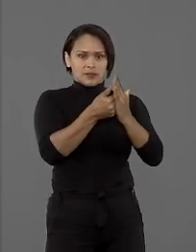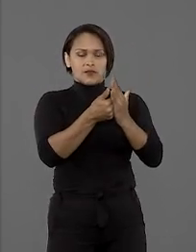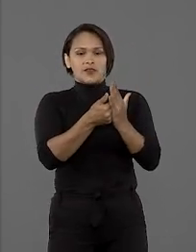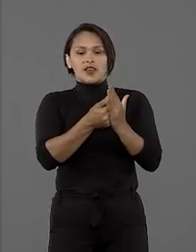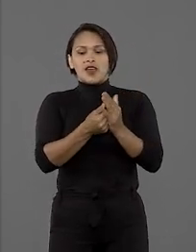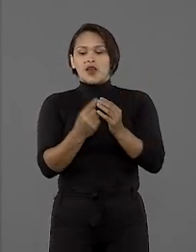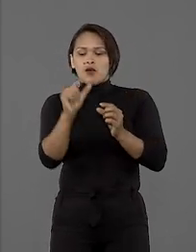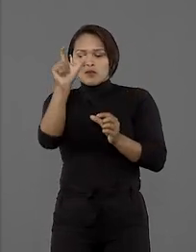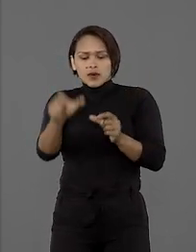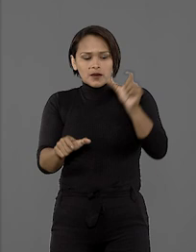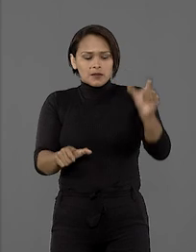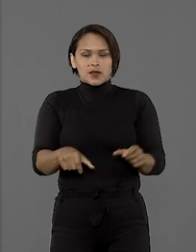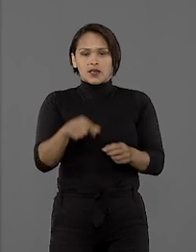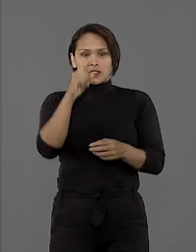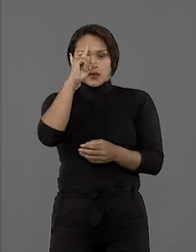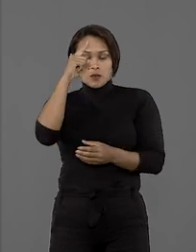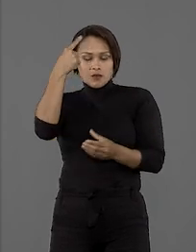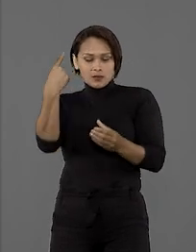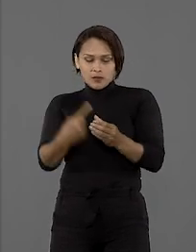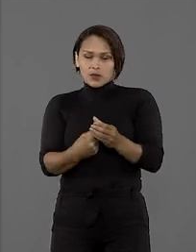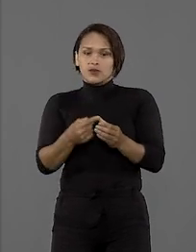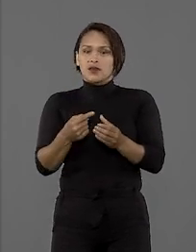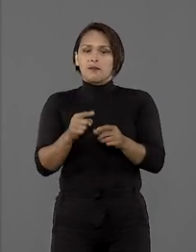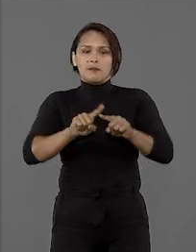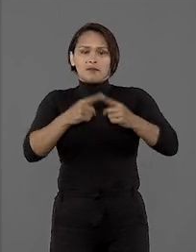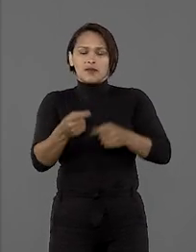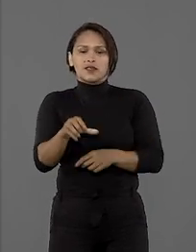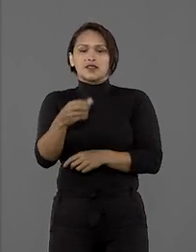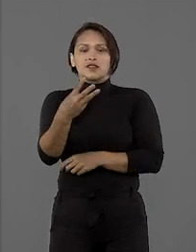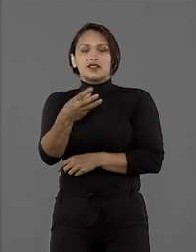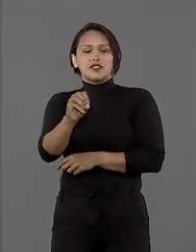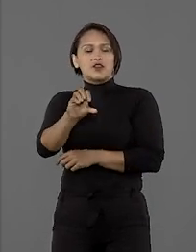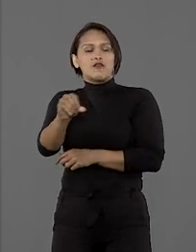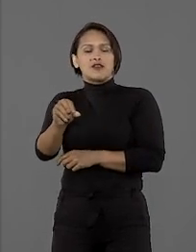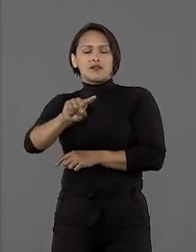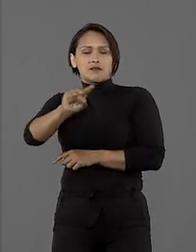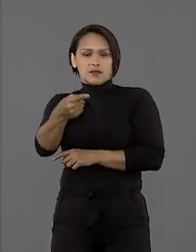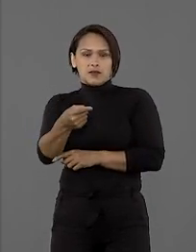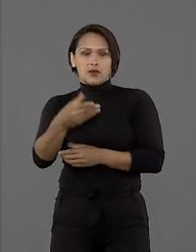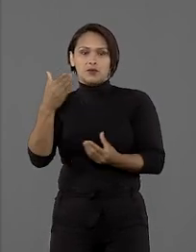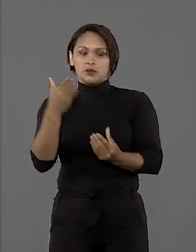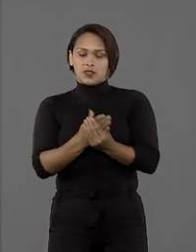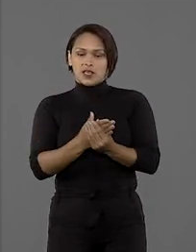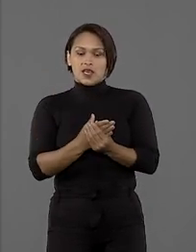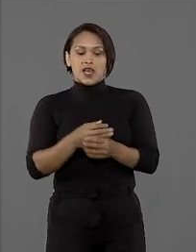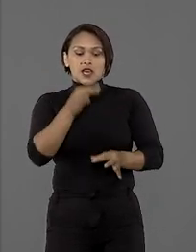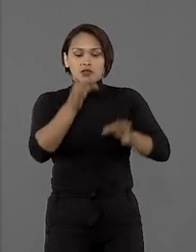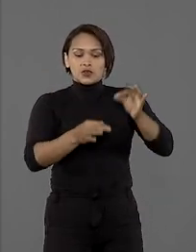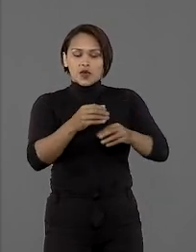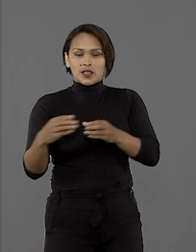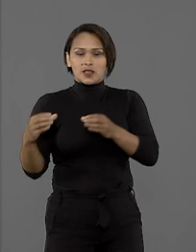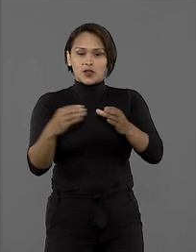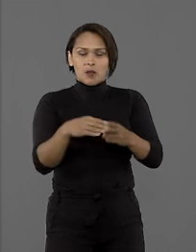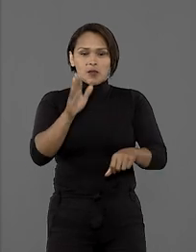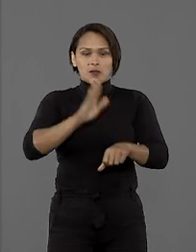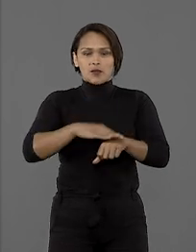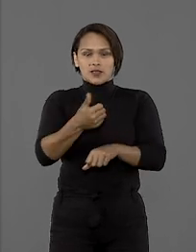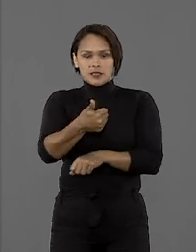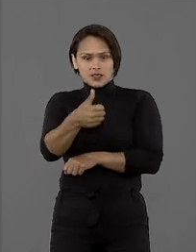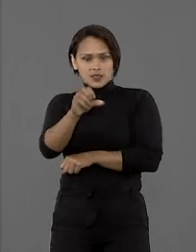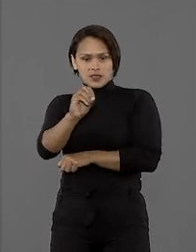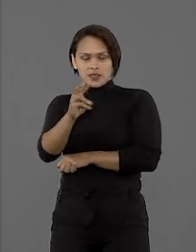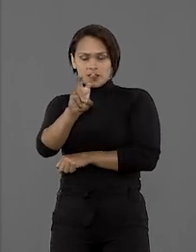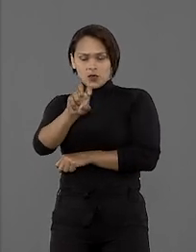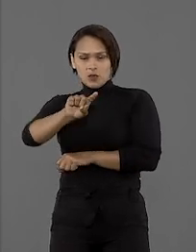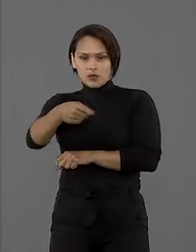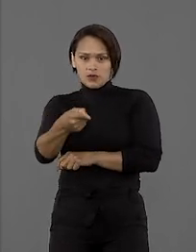Individualmente, os ministros decidiram mais de 390 mil processos e julgados em colegiados, foram mais de 105